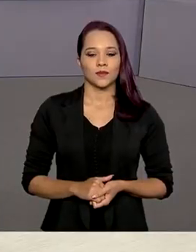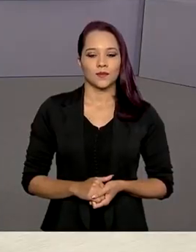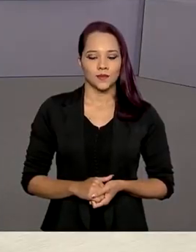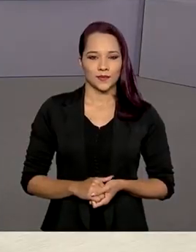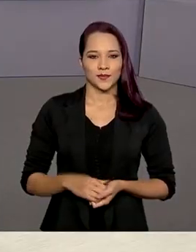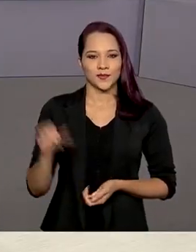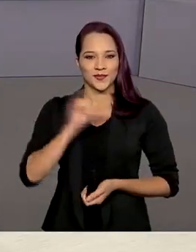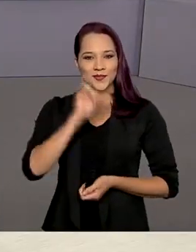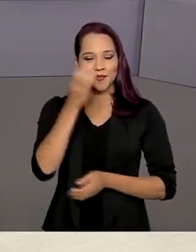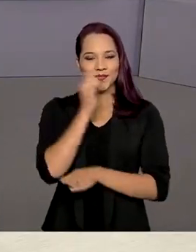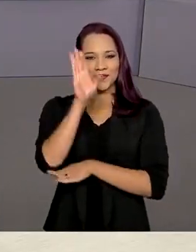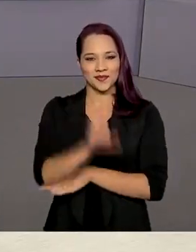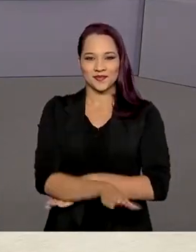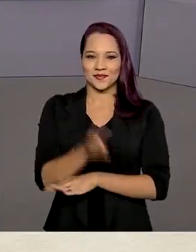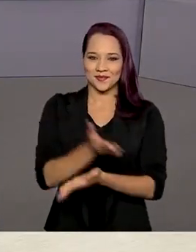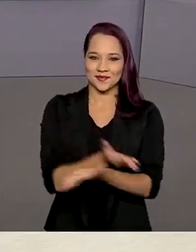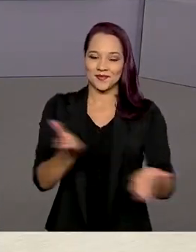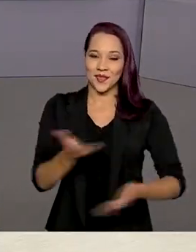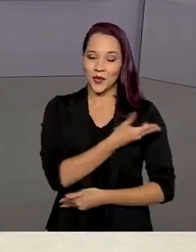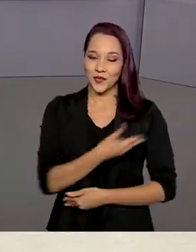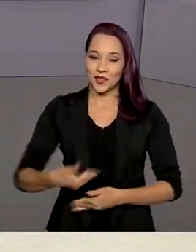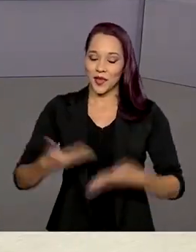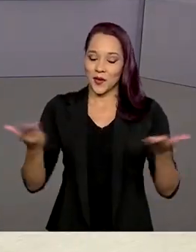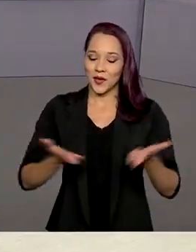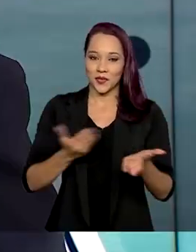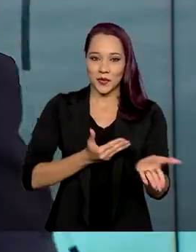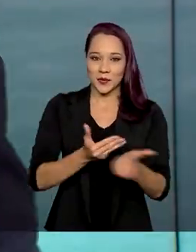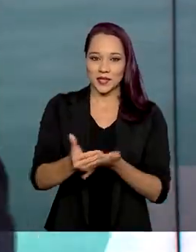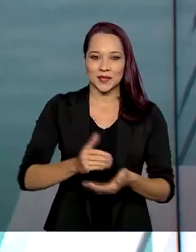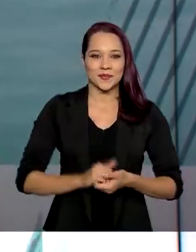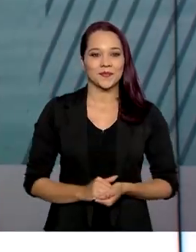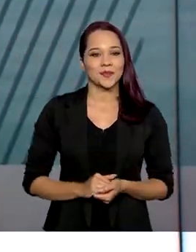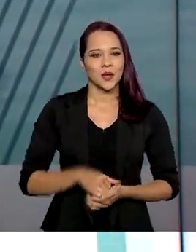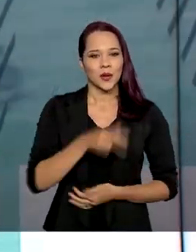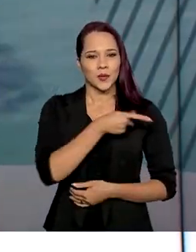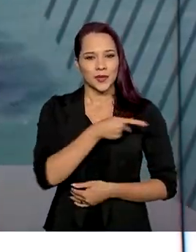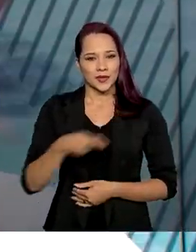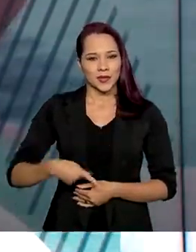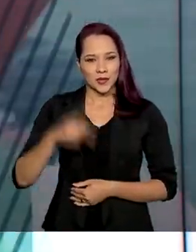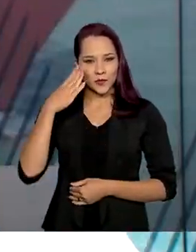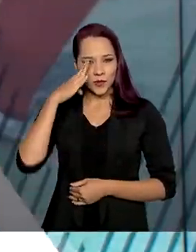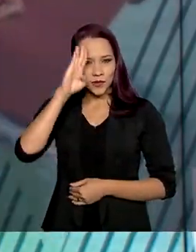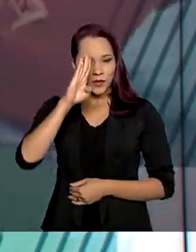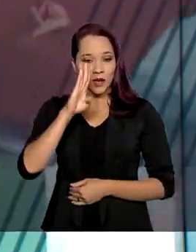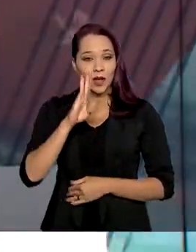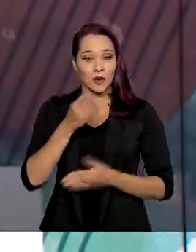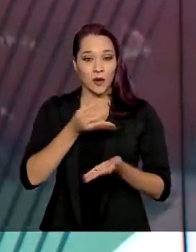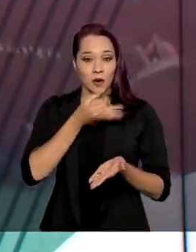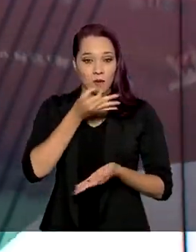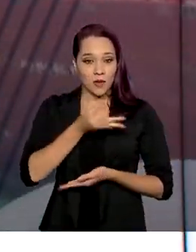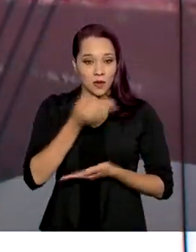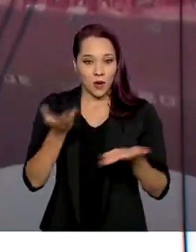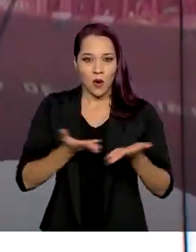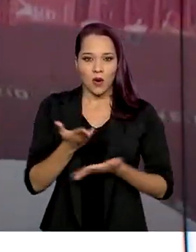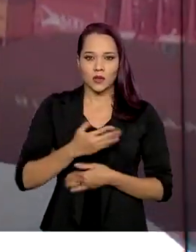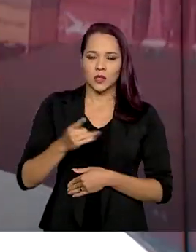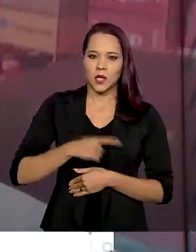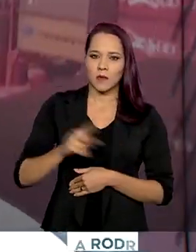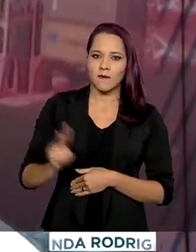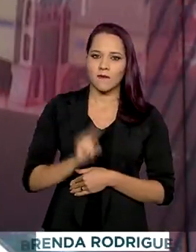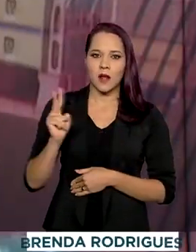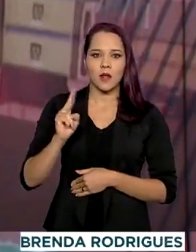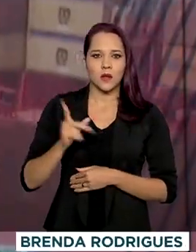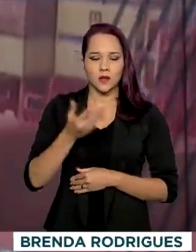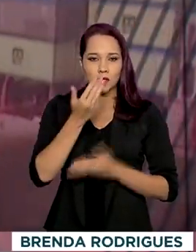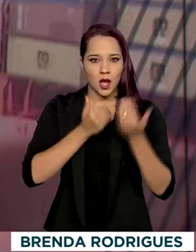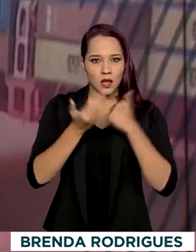Olá, boa tarde para você. O governo agora está no ar. O presidente Jair Bolsonaro comentou hoje a alta no preço dos